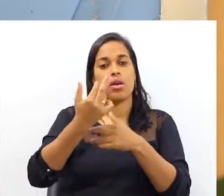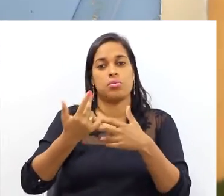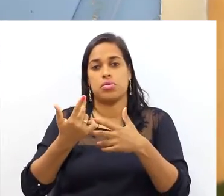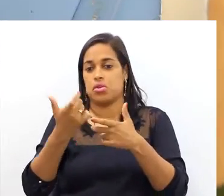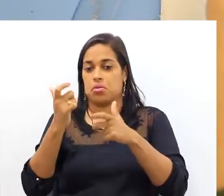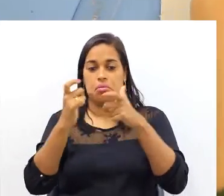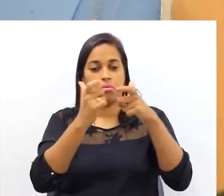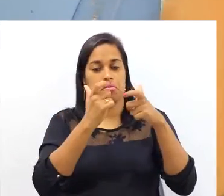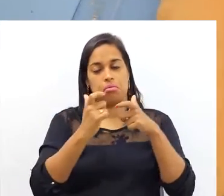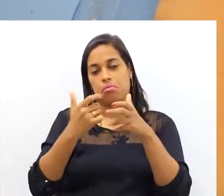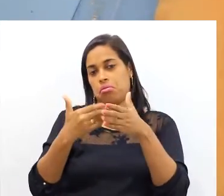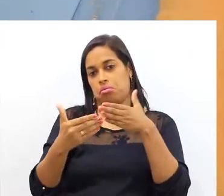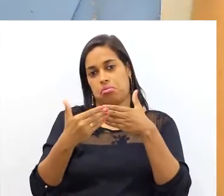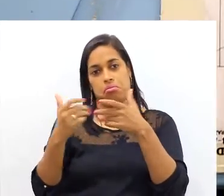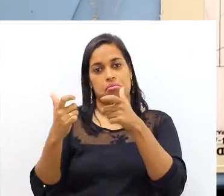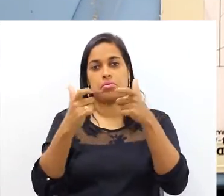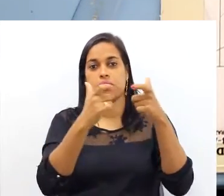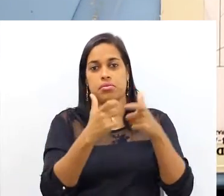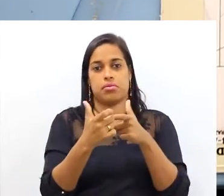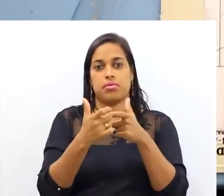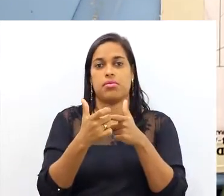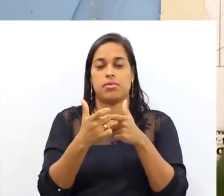onde vocês quiserem.